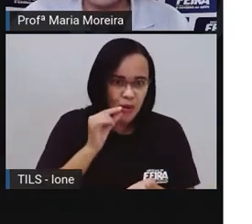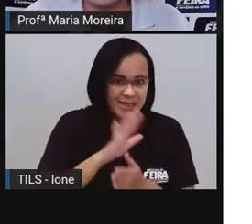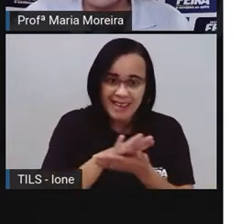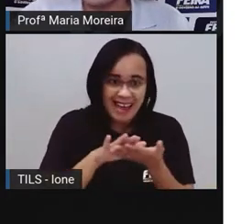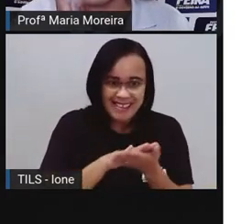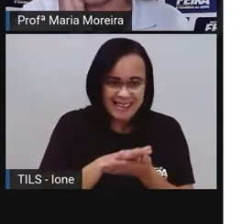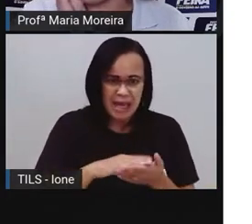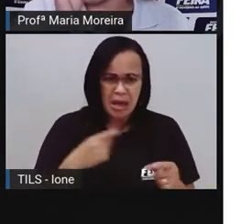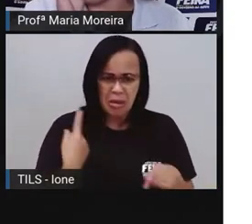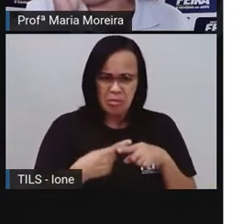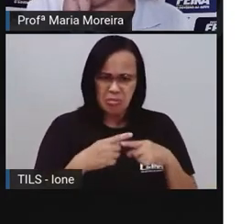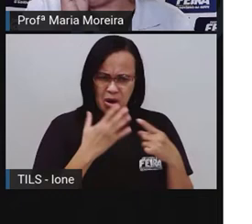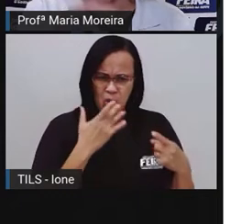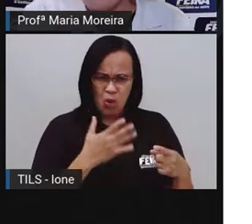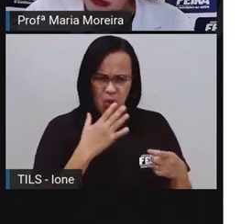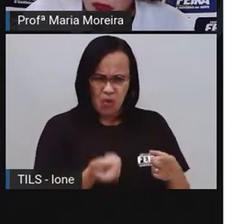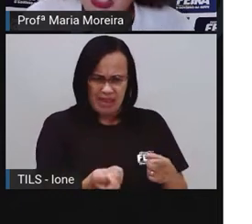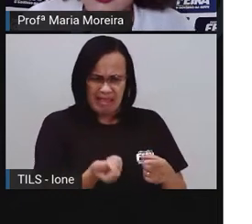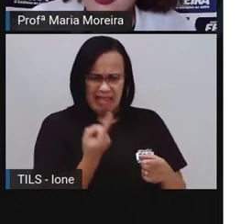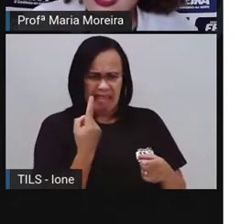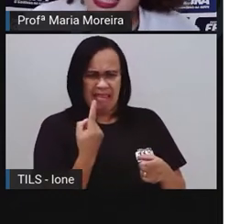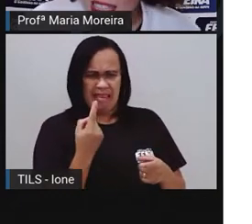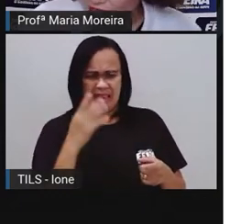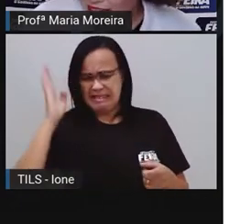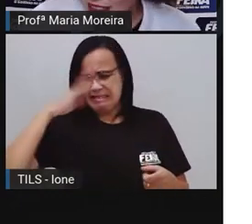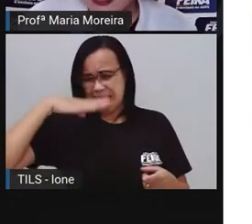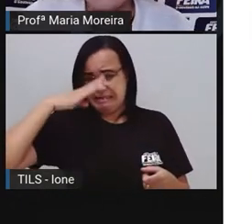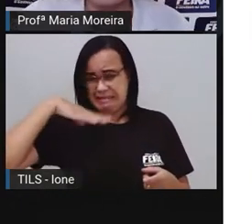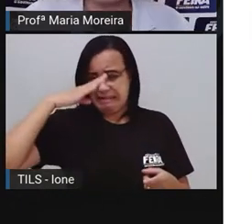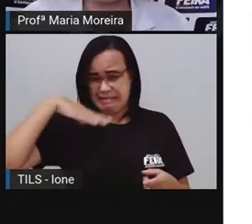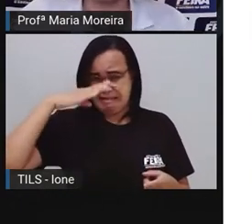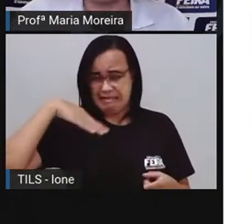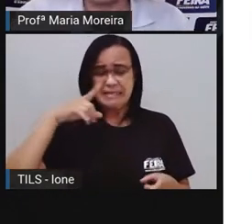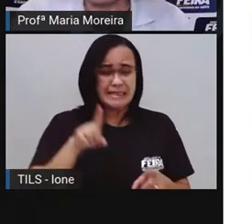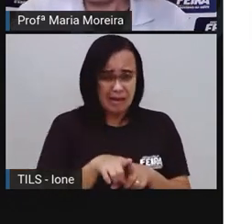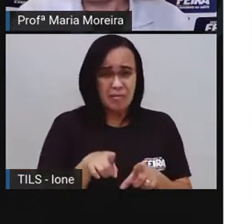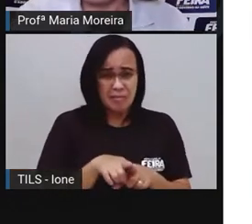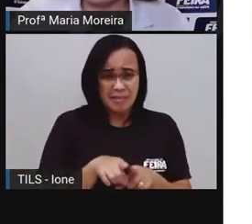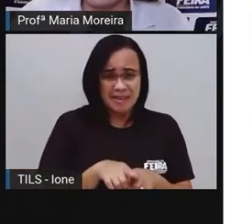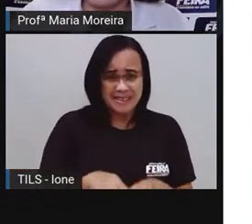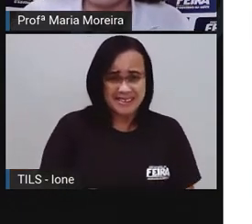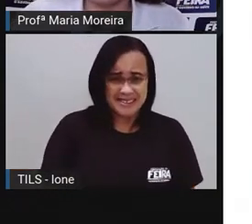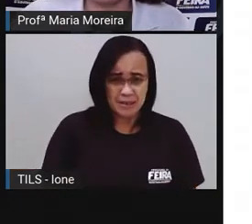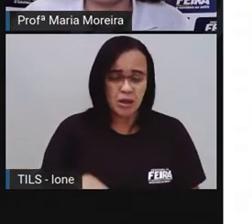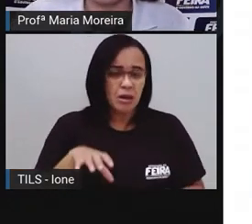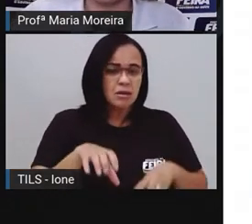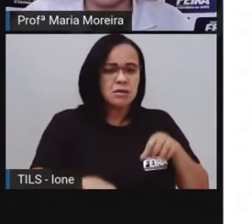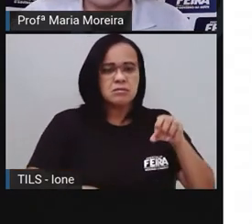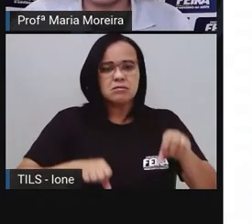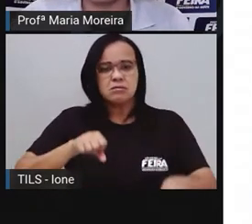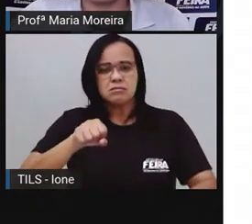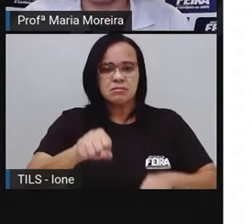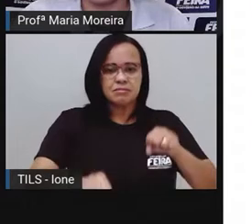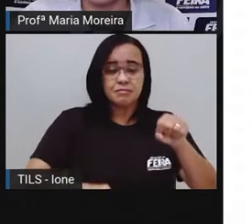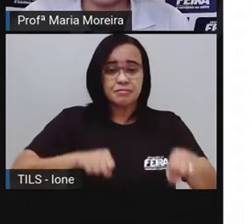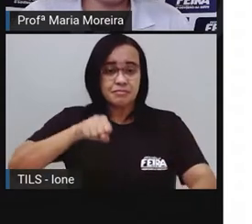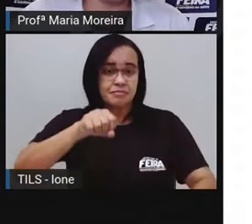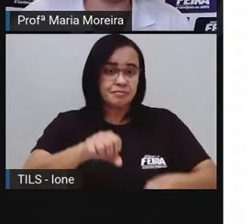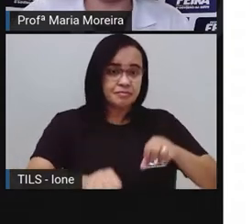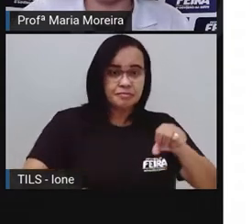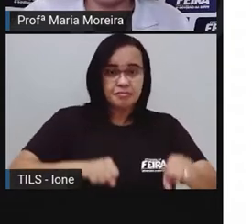sinistra e tinha um fedor danado. Pedalou o bom carteiro.